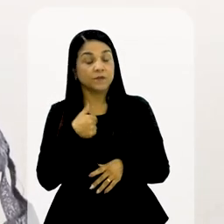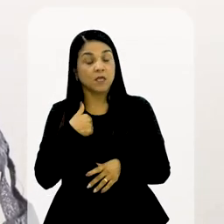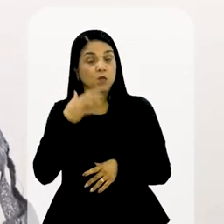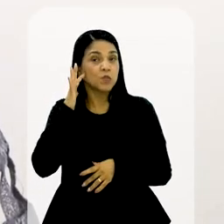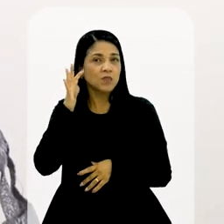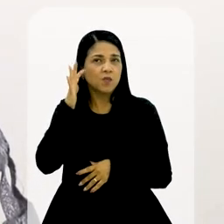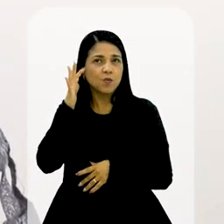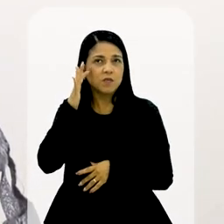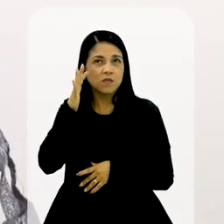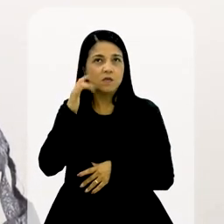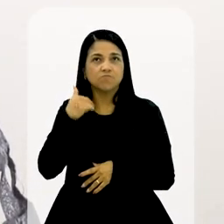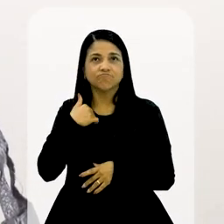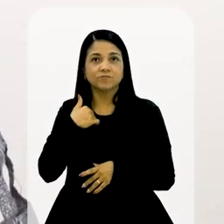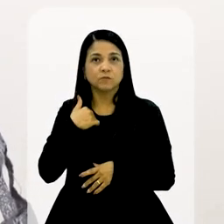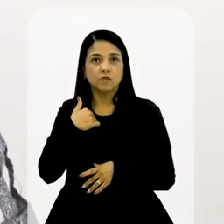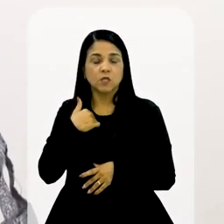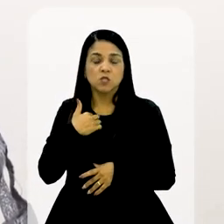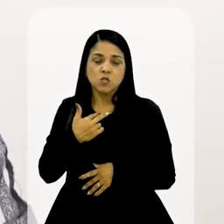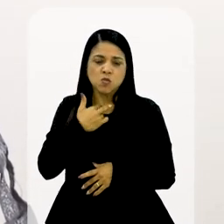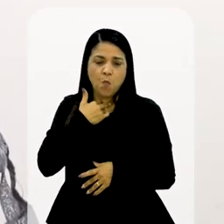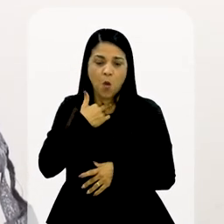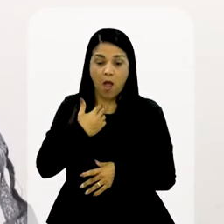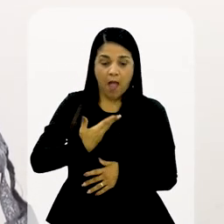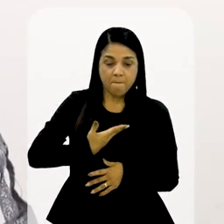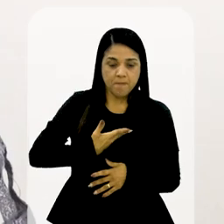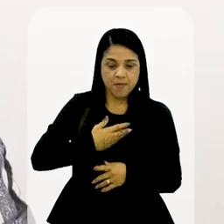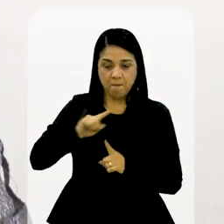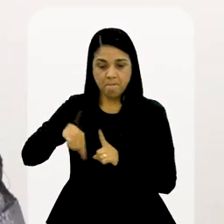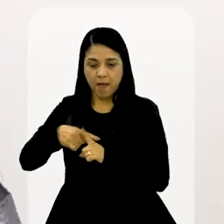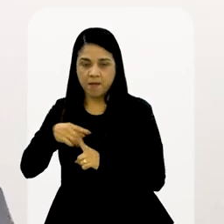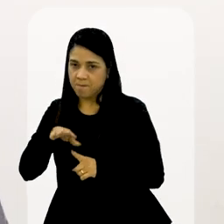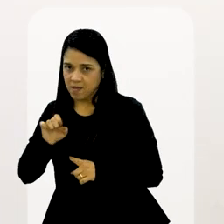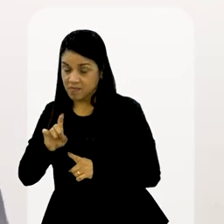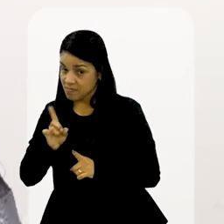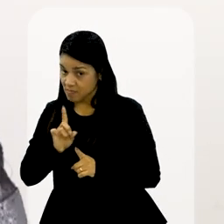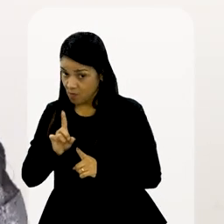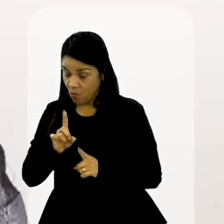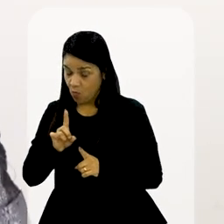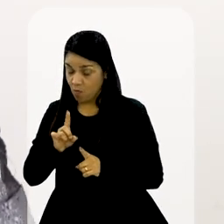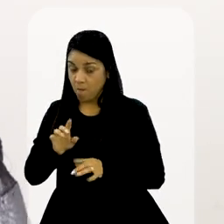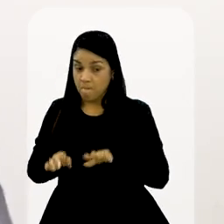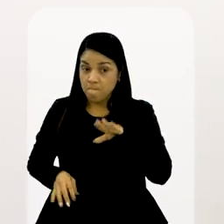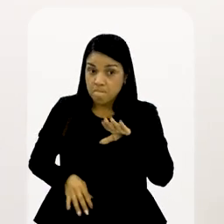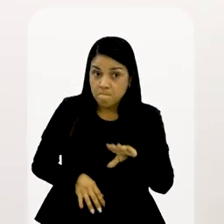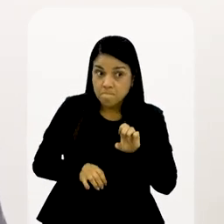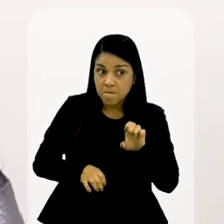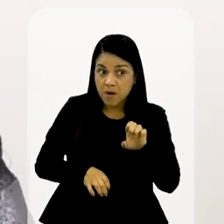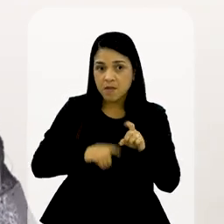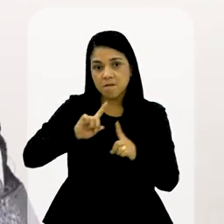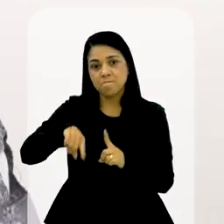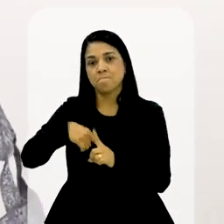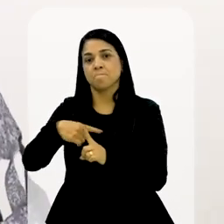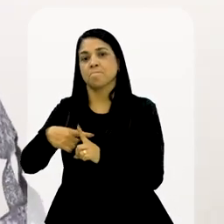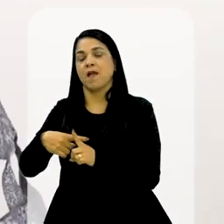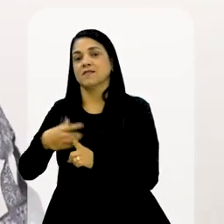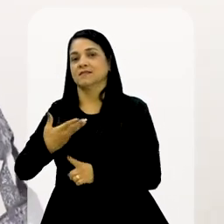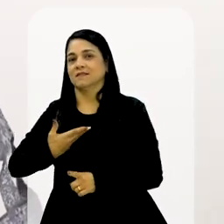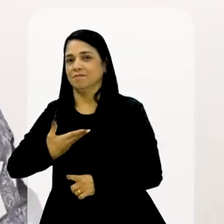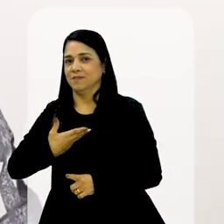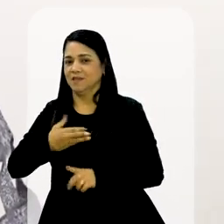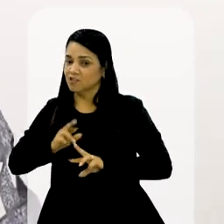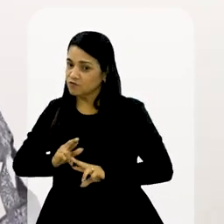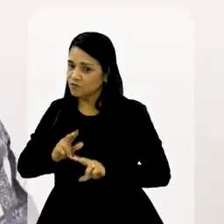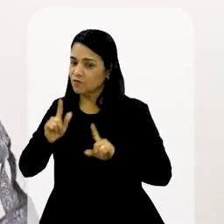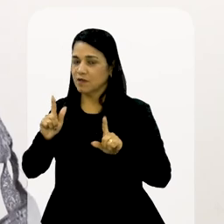Eu tenho a teoria que você não pode ser amiga e mãe. Você tem que ser mãe e amiga. São coisas diferentes.